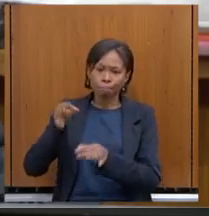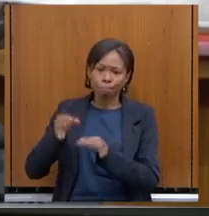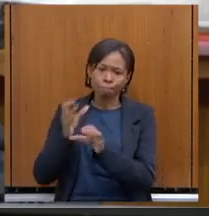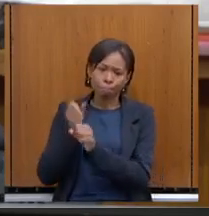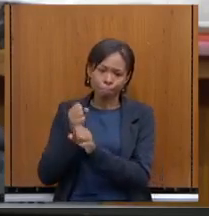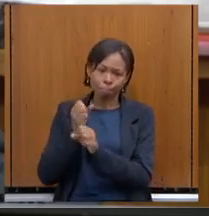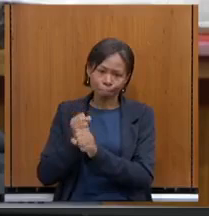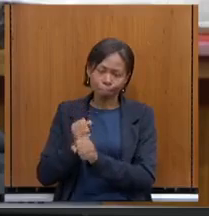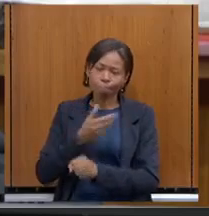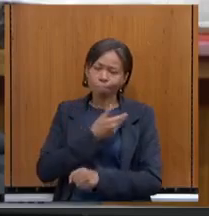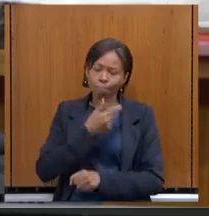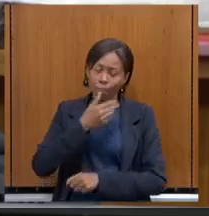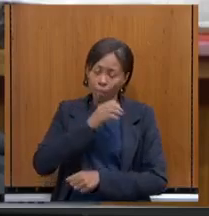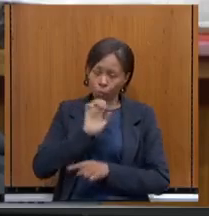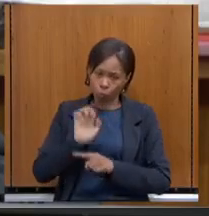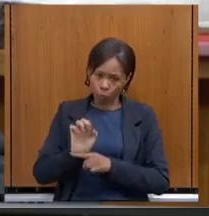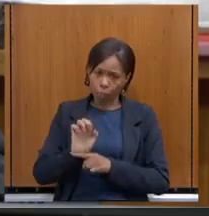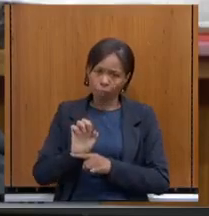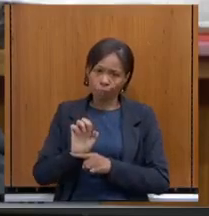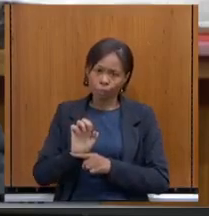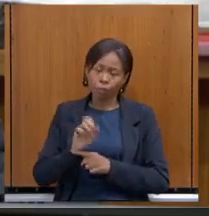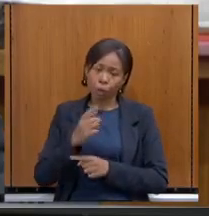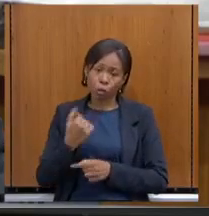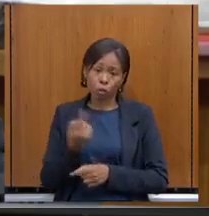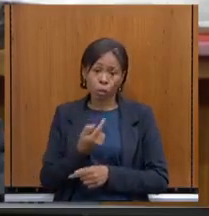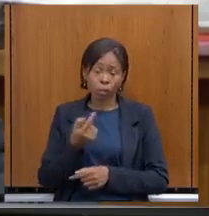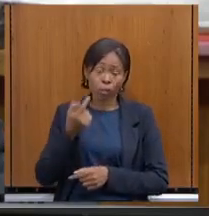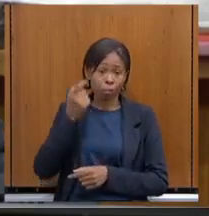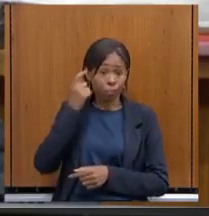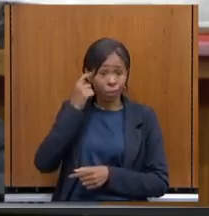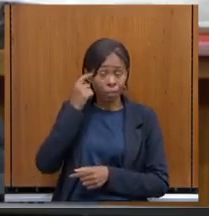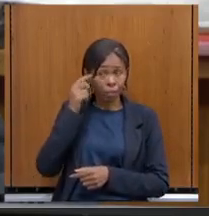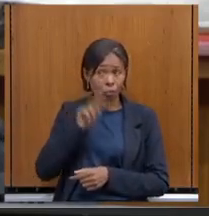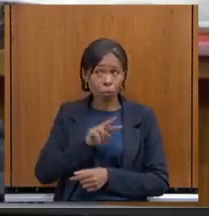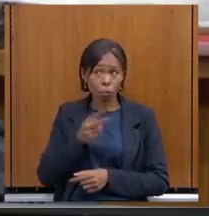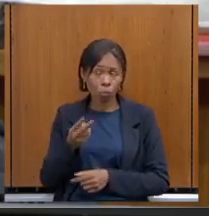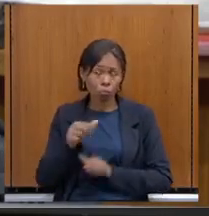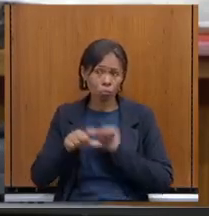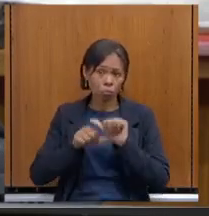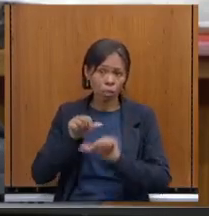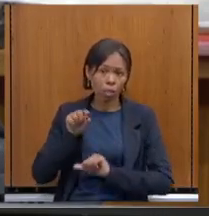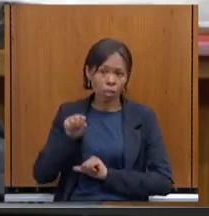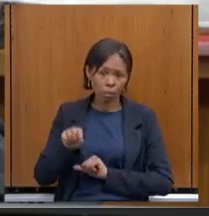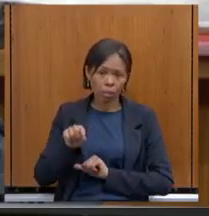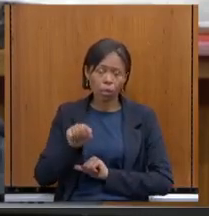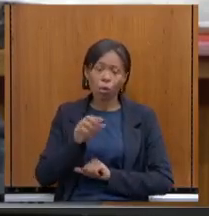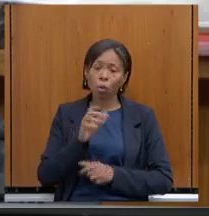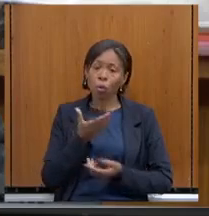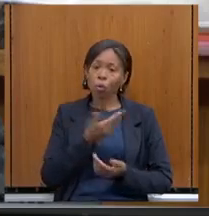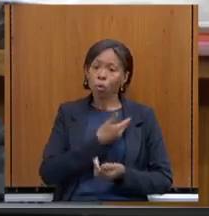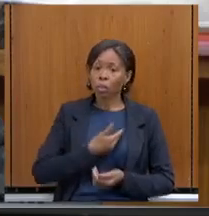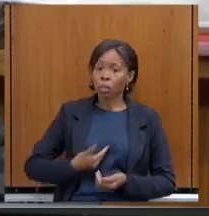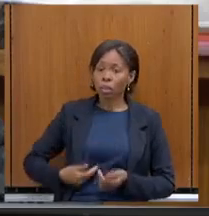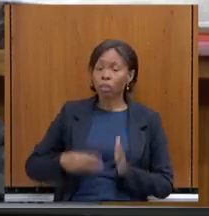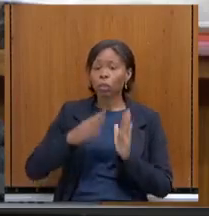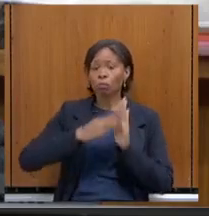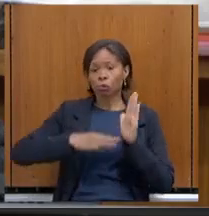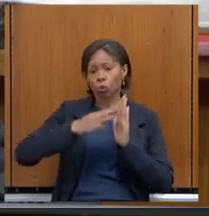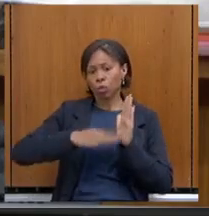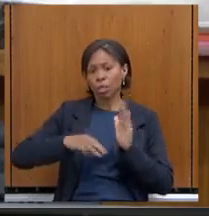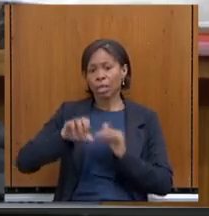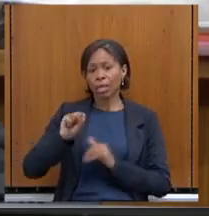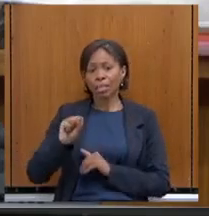revendo essa questão. Então, o Estado usa a metodologia da STN, conforme acordado, e